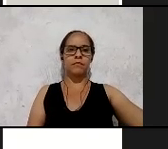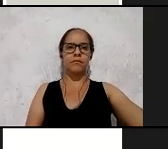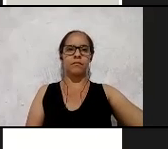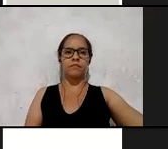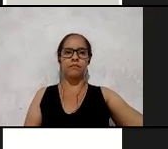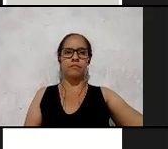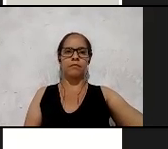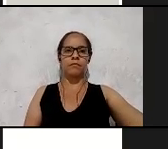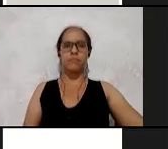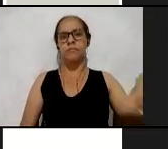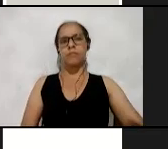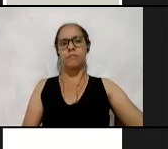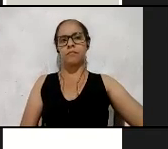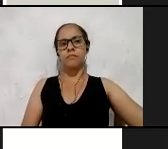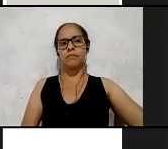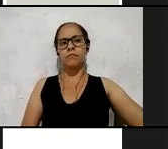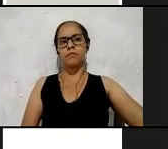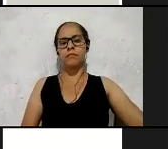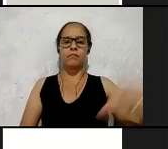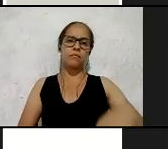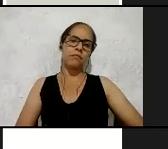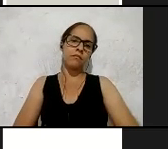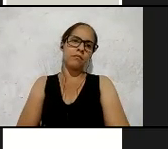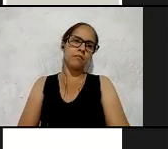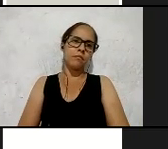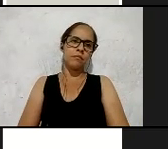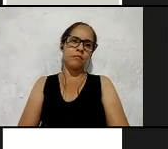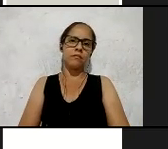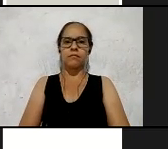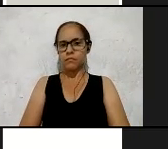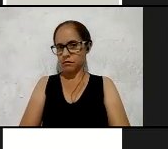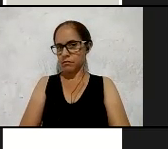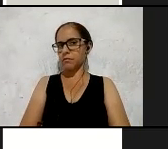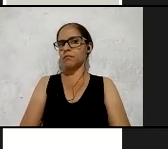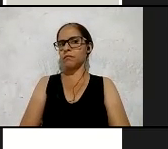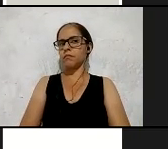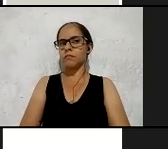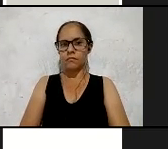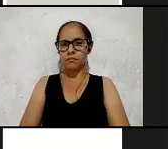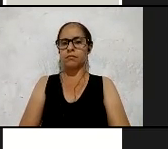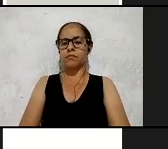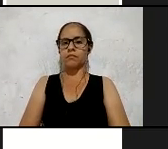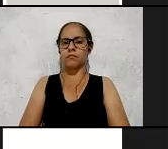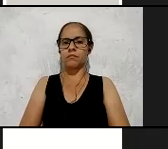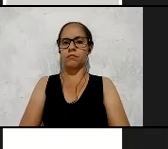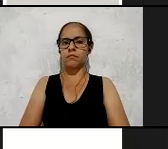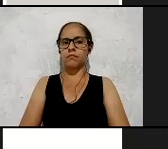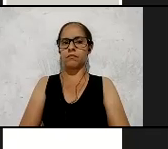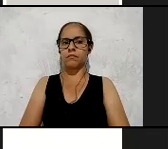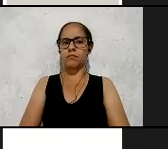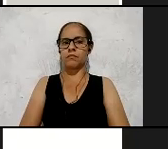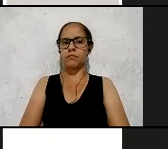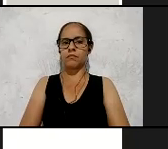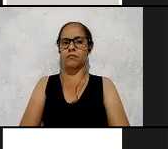tente imaginar o que foi e o que ainda hoje está sendo para os professores que trabalham com a